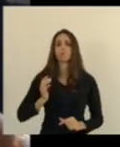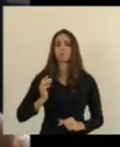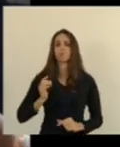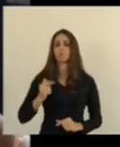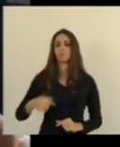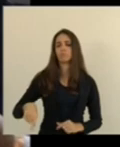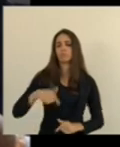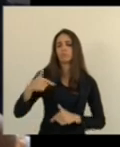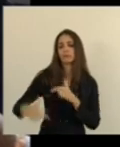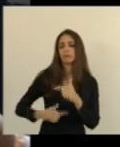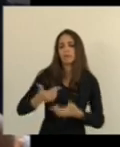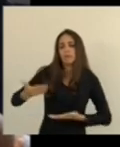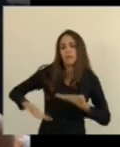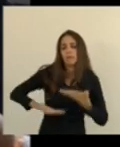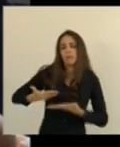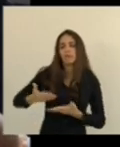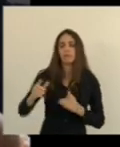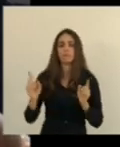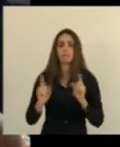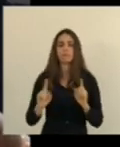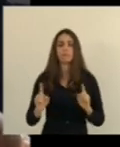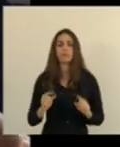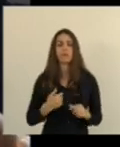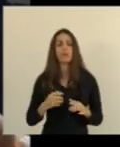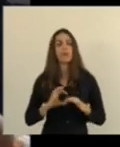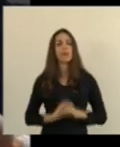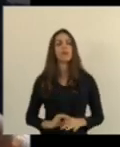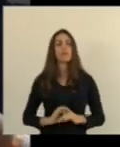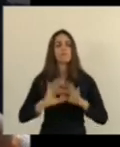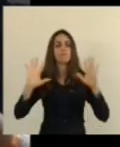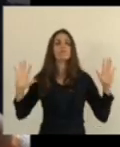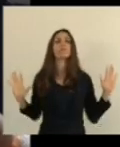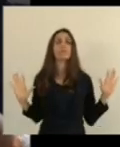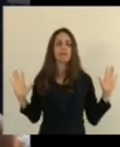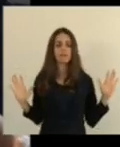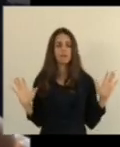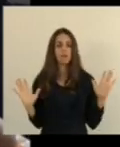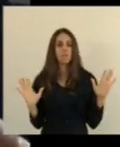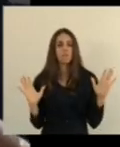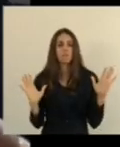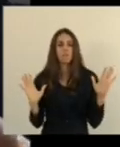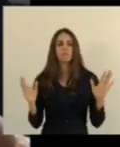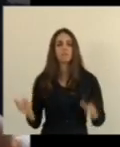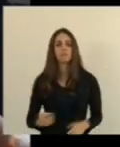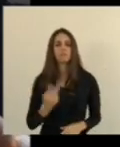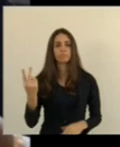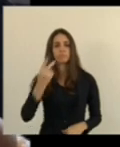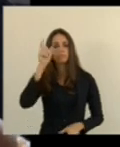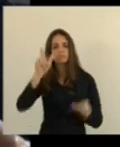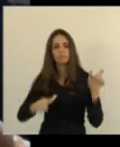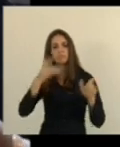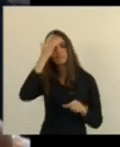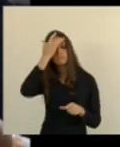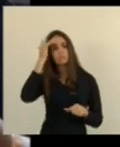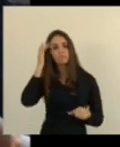Esse sentimento de libertação, de valorização humana,